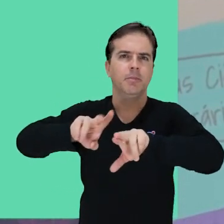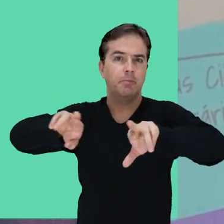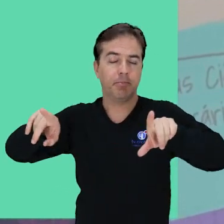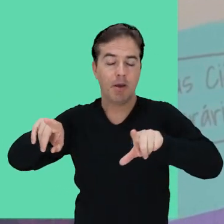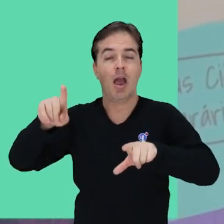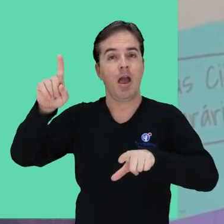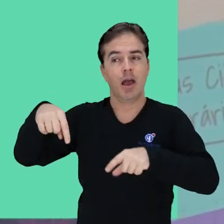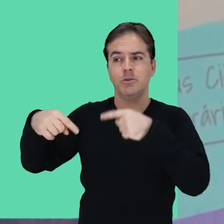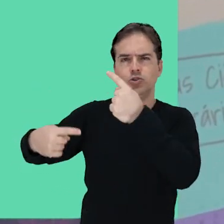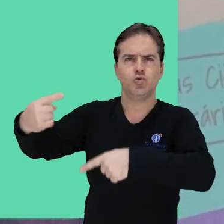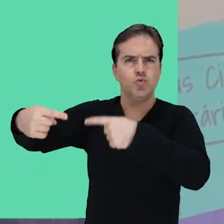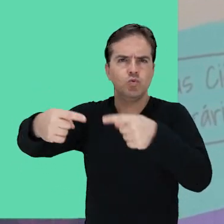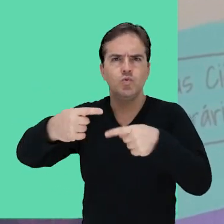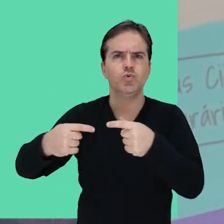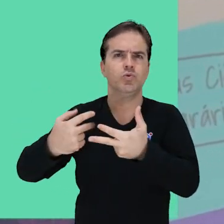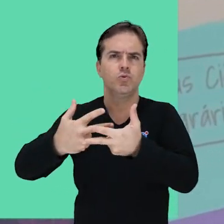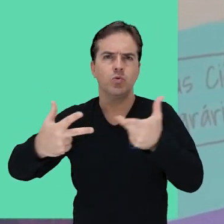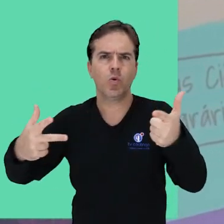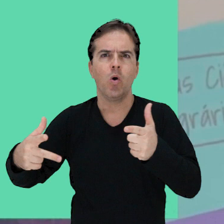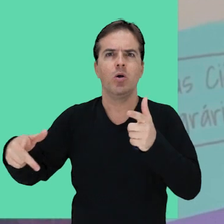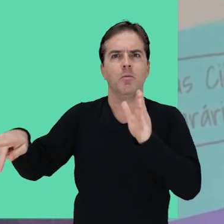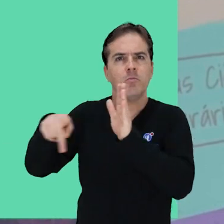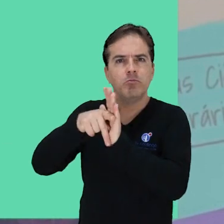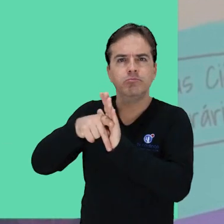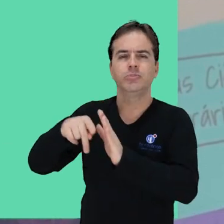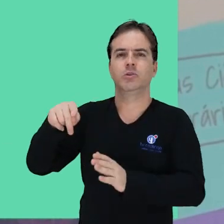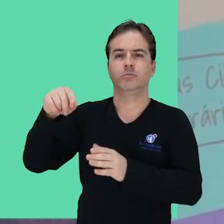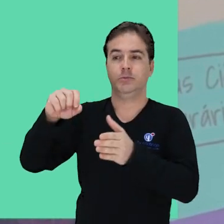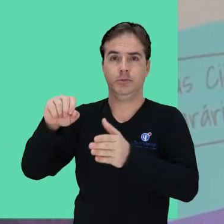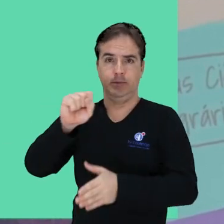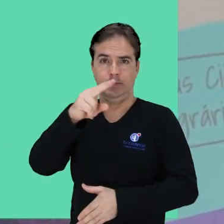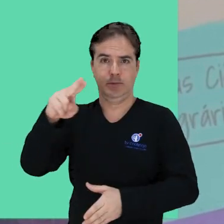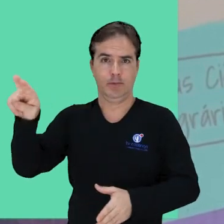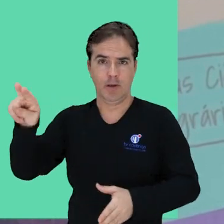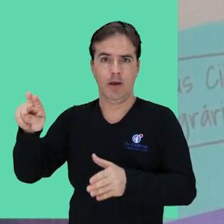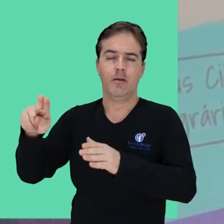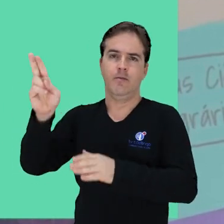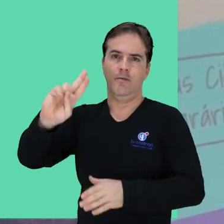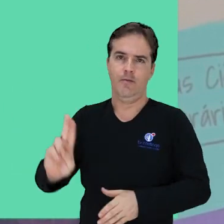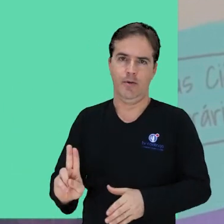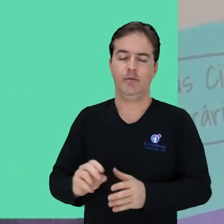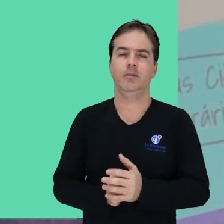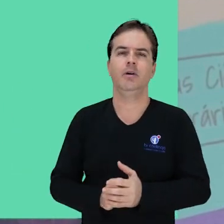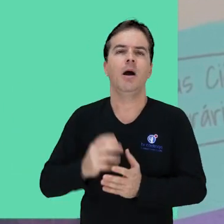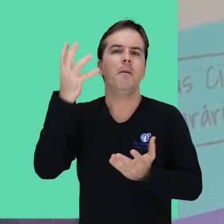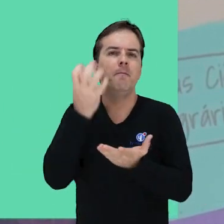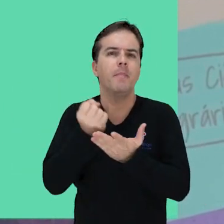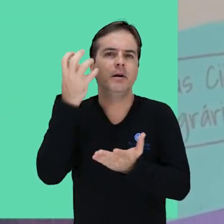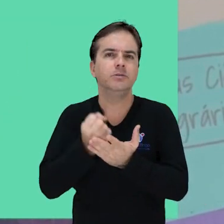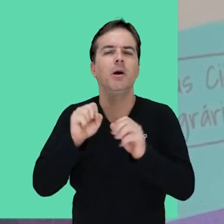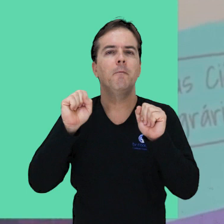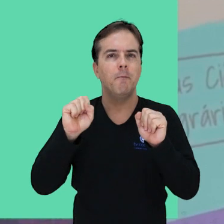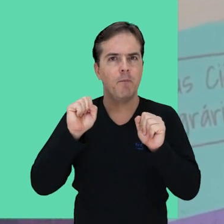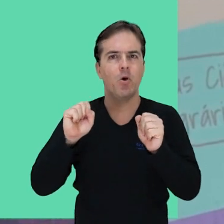resultado de discussões realizadas no campo Serra da Capivara da Univasf. Para baixá-lo, é só acessar o